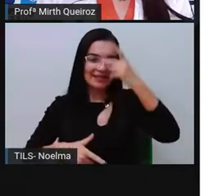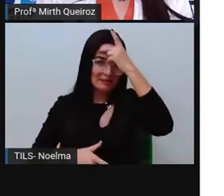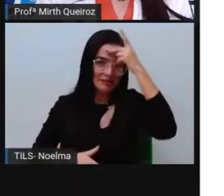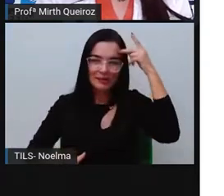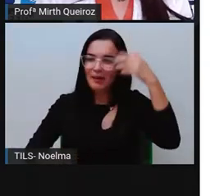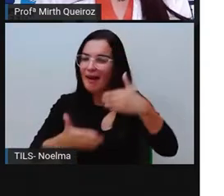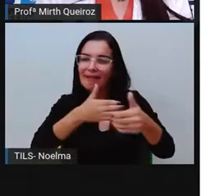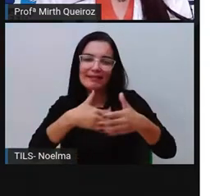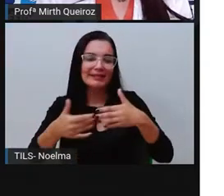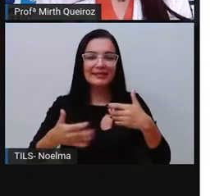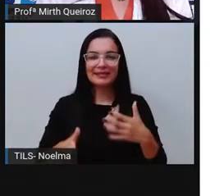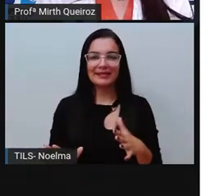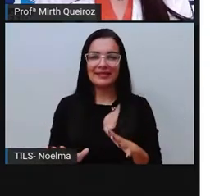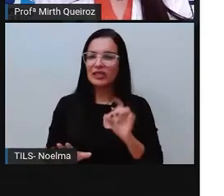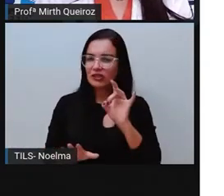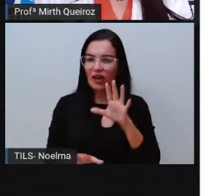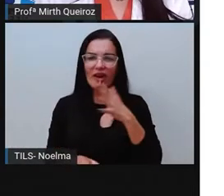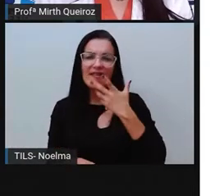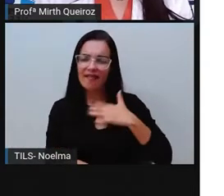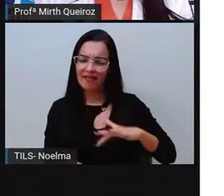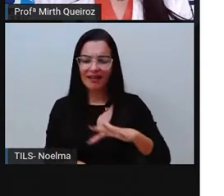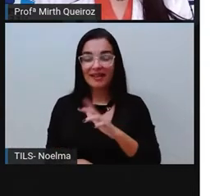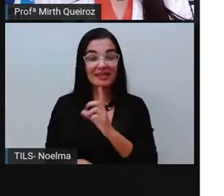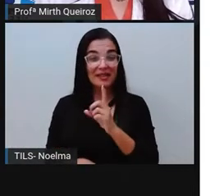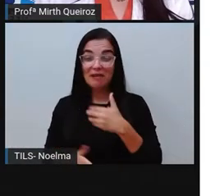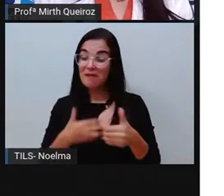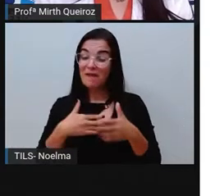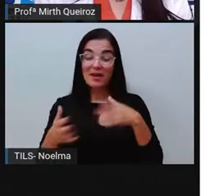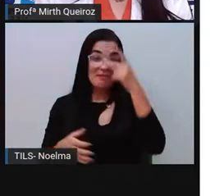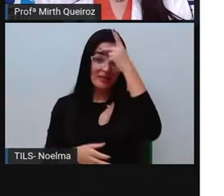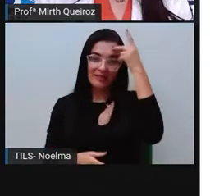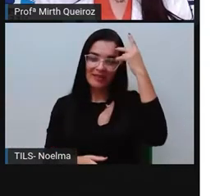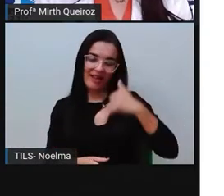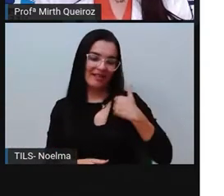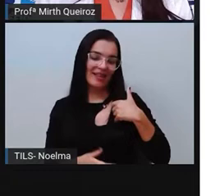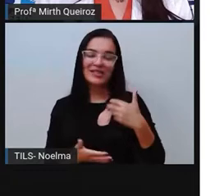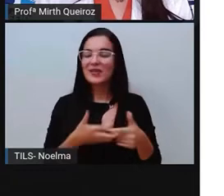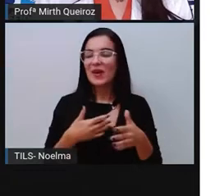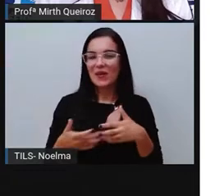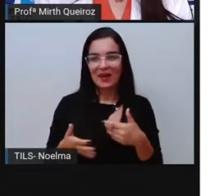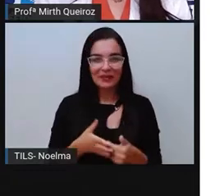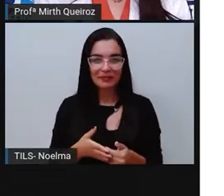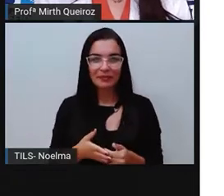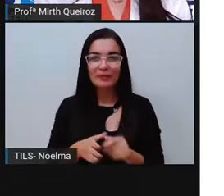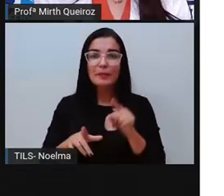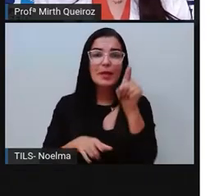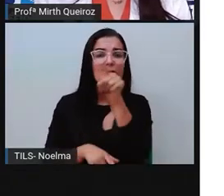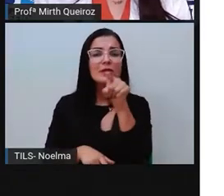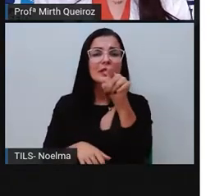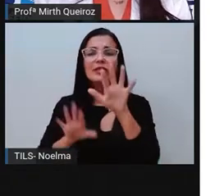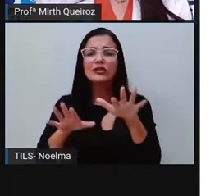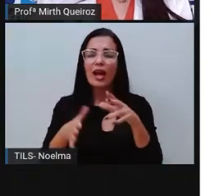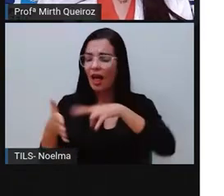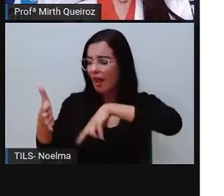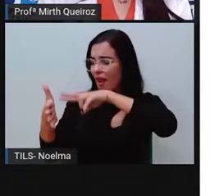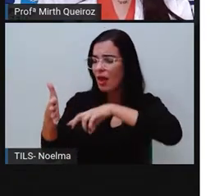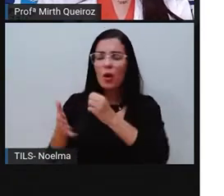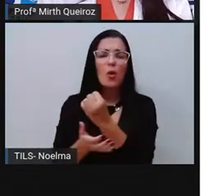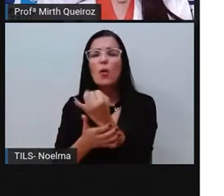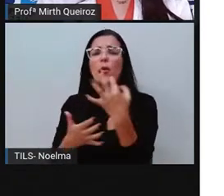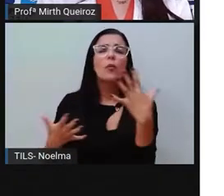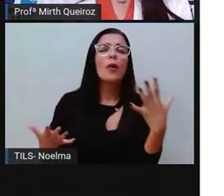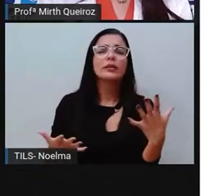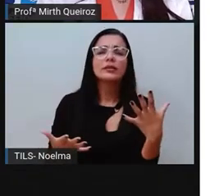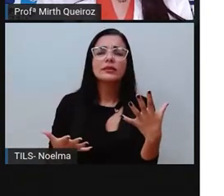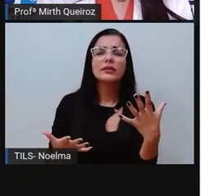as crianças. E aí, quais contos de fadas vocês já leu ou ouviu?